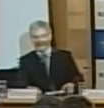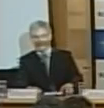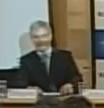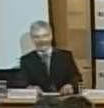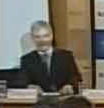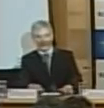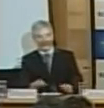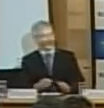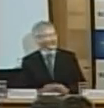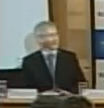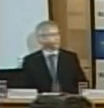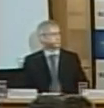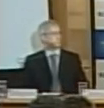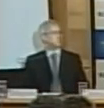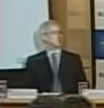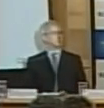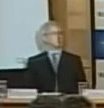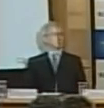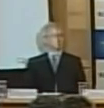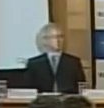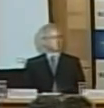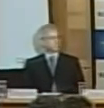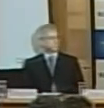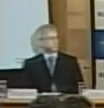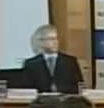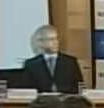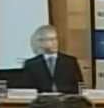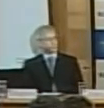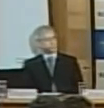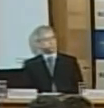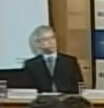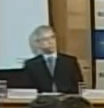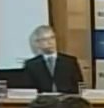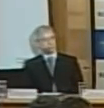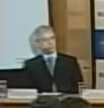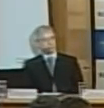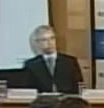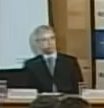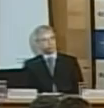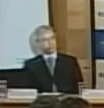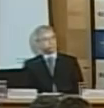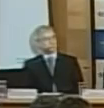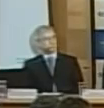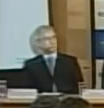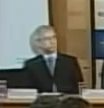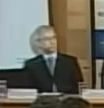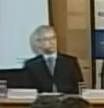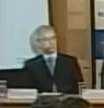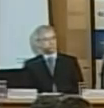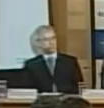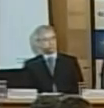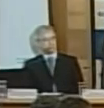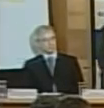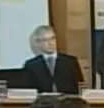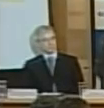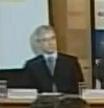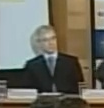E ouviremos agora as palavras do senhor vice-presidente Da Empresa Brasileira de Correios e Telecos